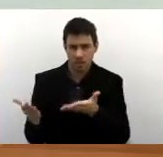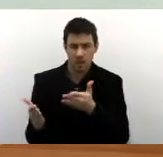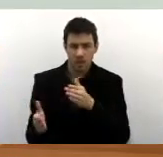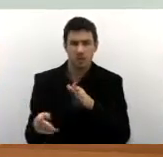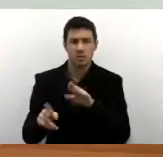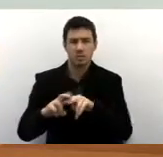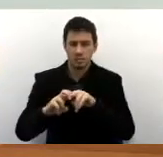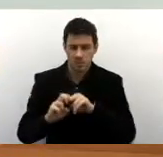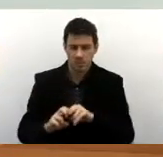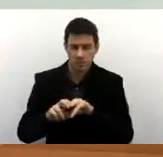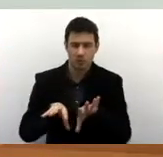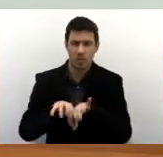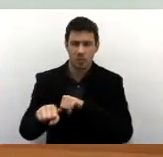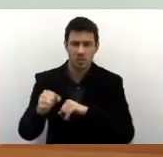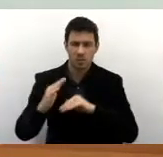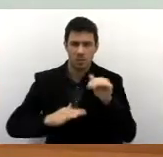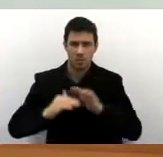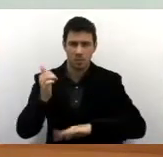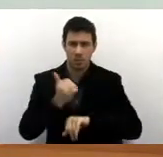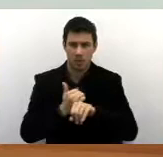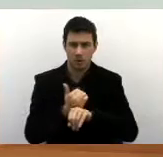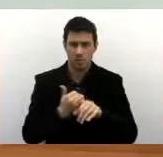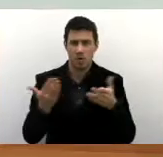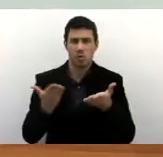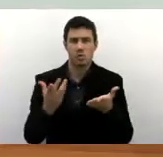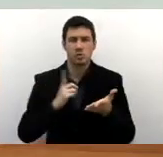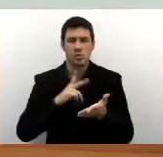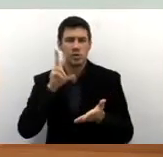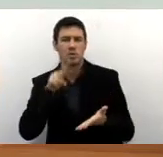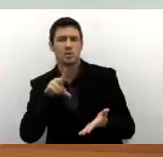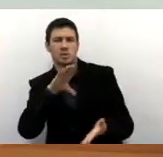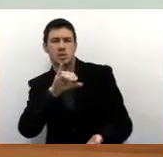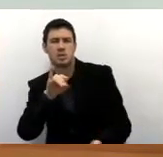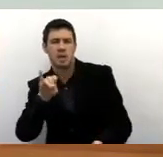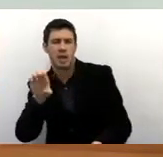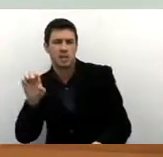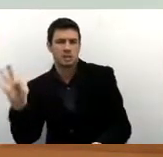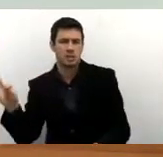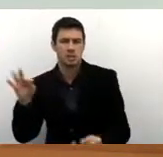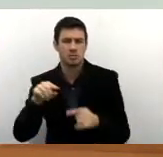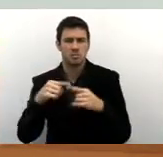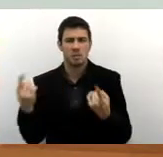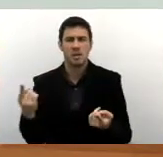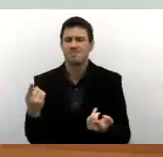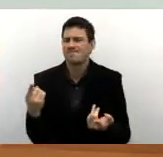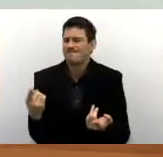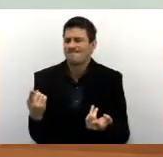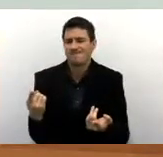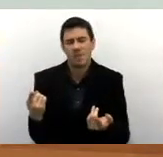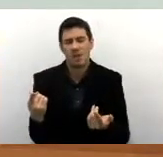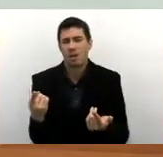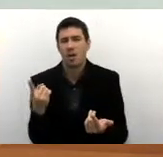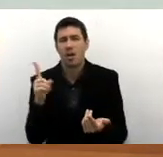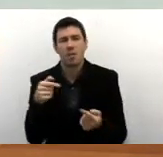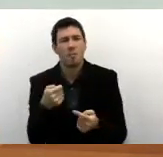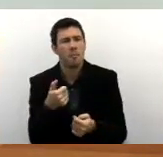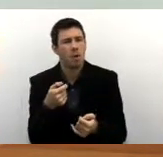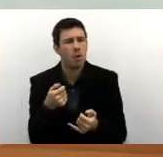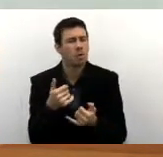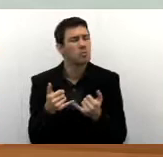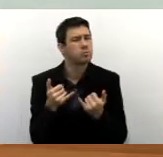uma formação profissional. Hoje vejo o Ciete, mas eu vejo o Ciete numa alternativa muito pouco.